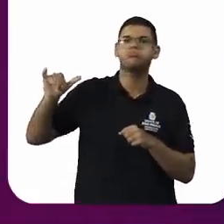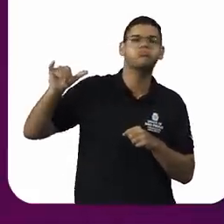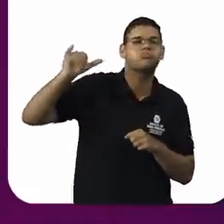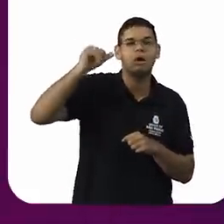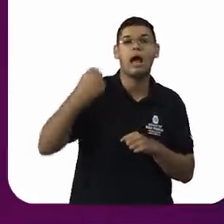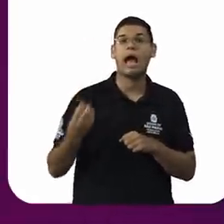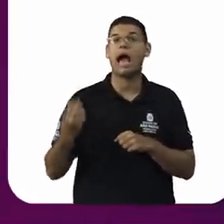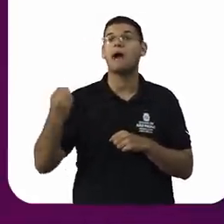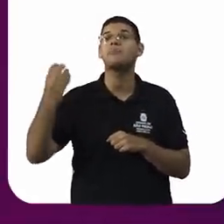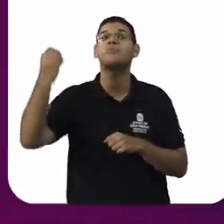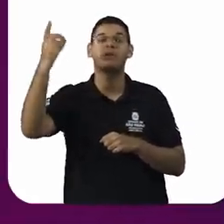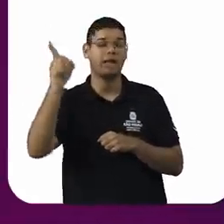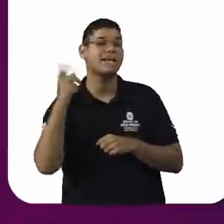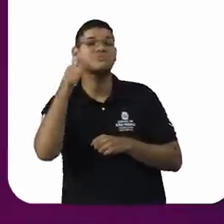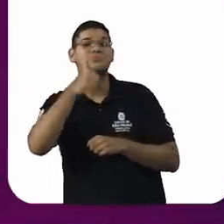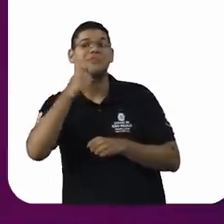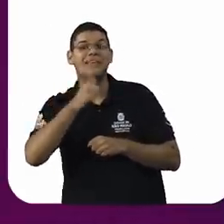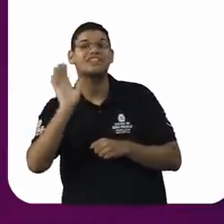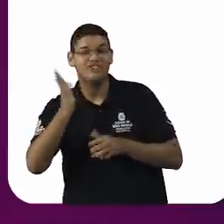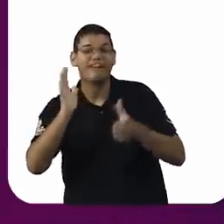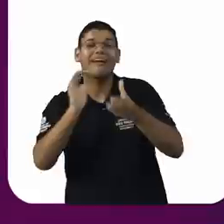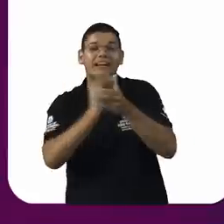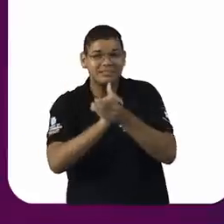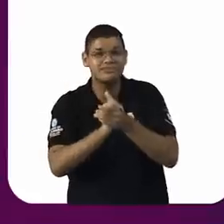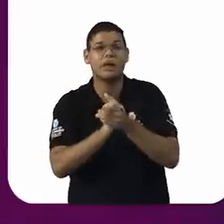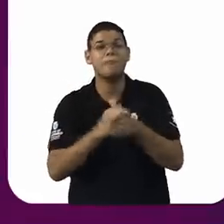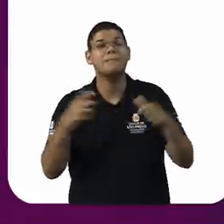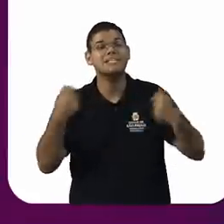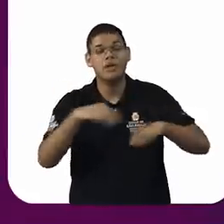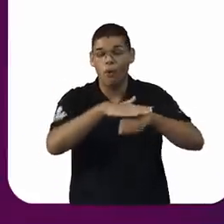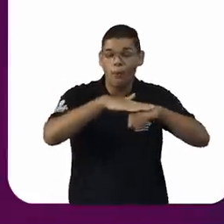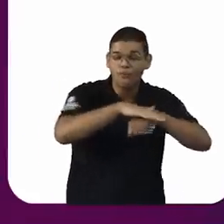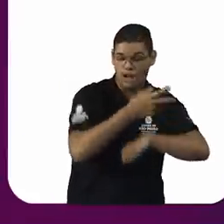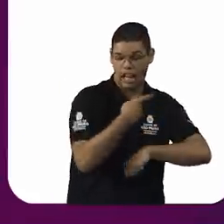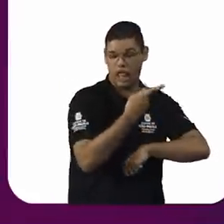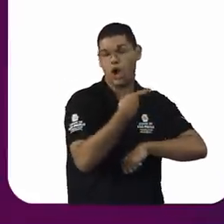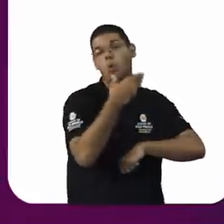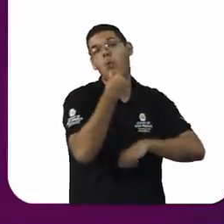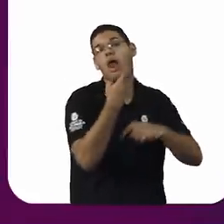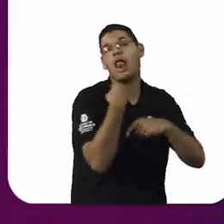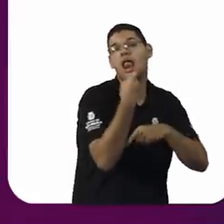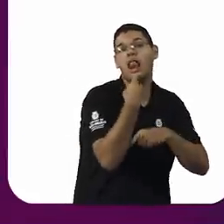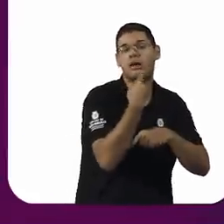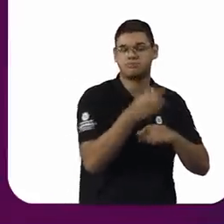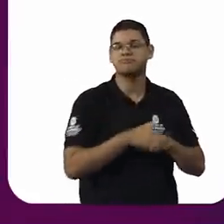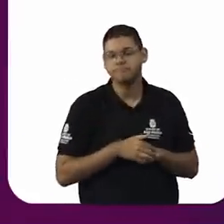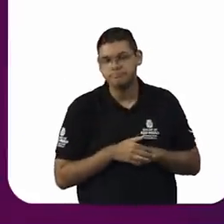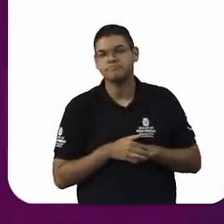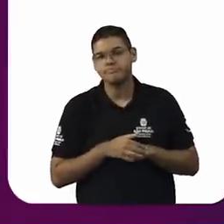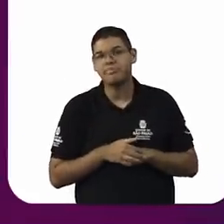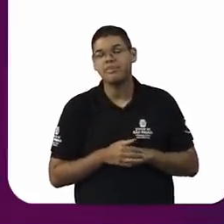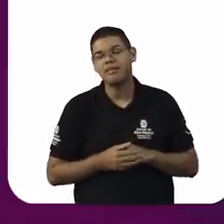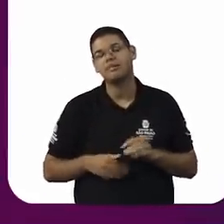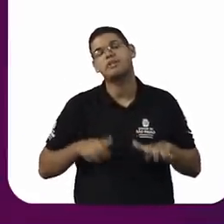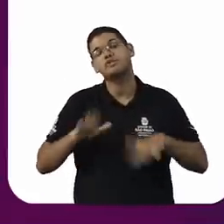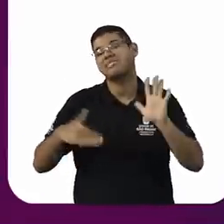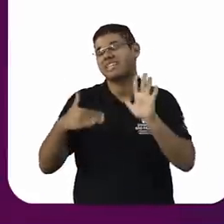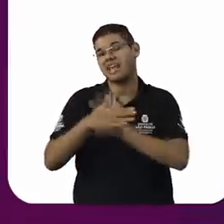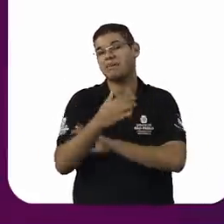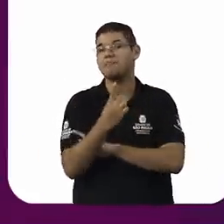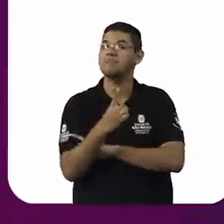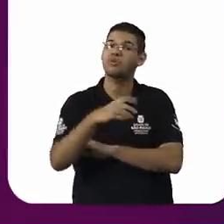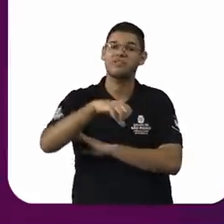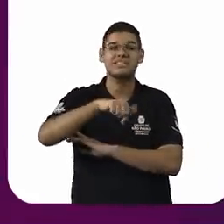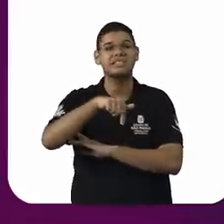chamado permisso marital, essa obrigação da permissão marital, até 1975. Na Austrália, até